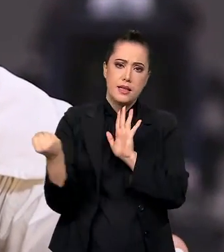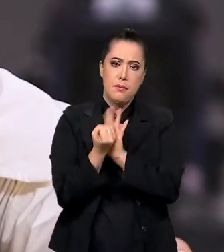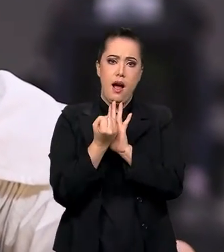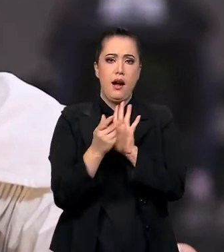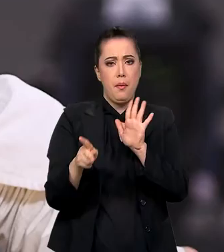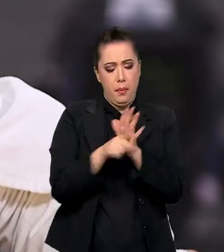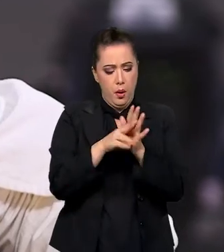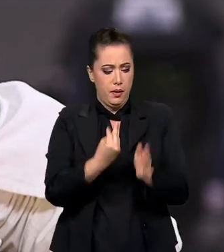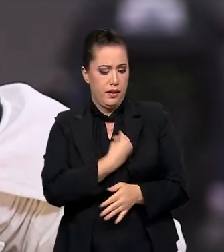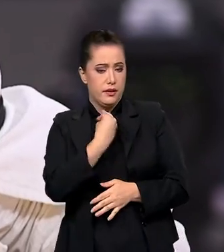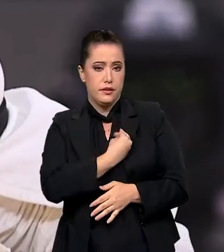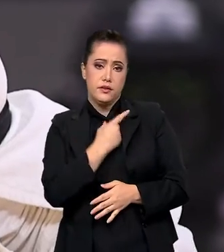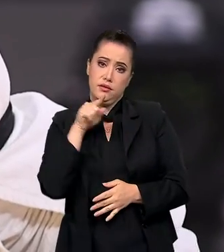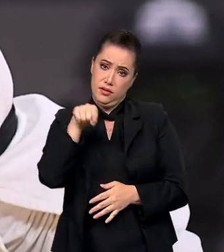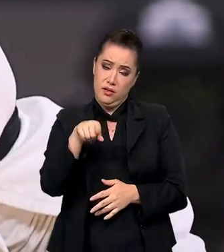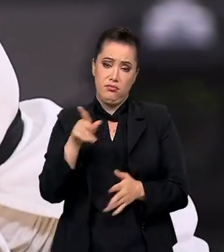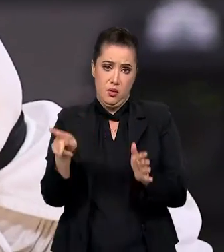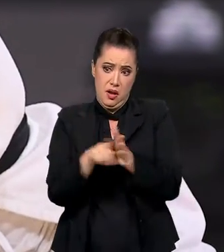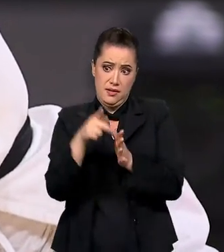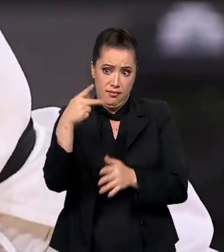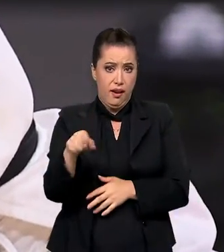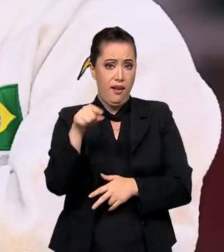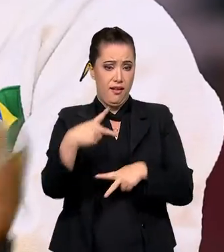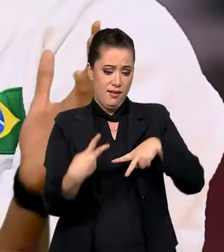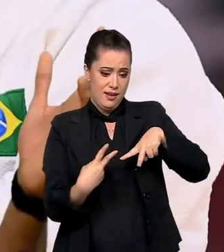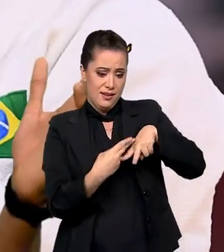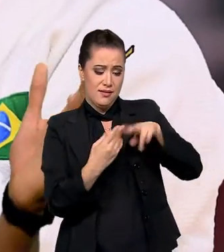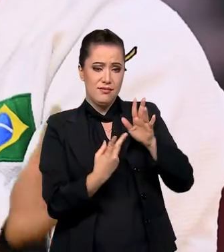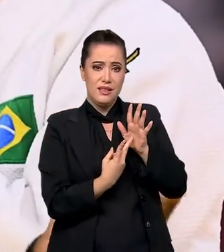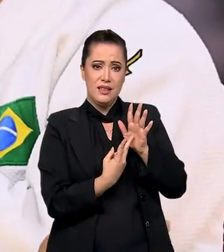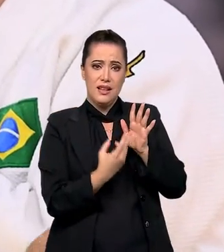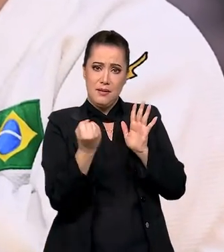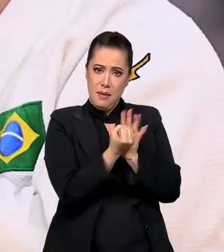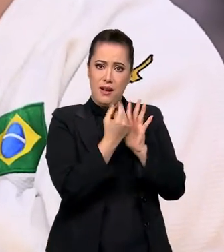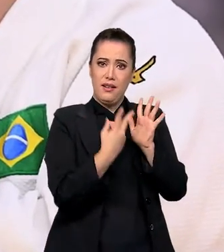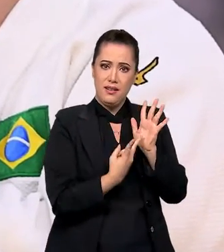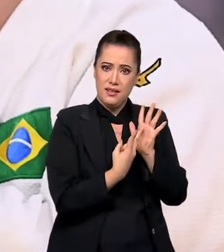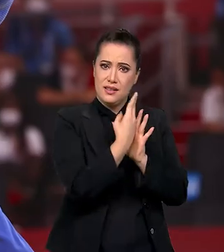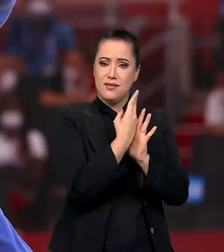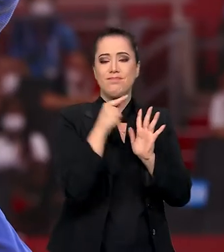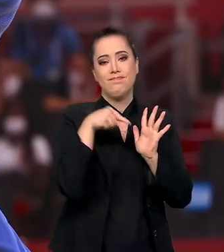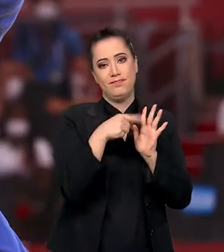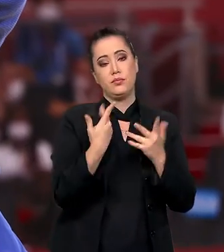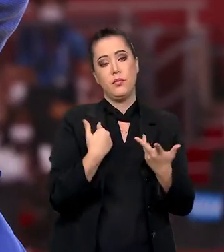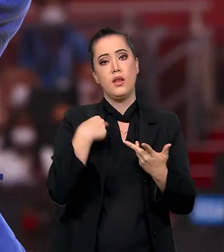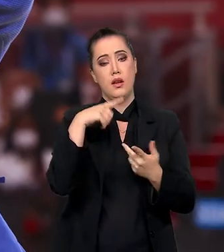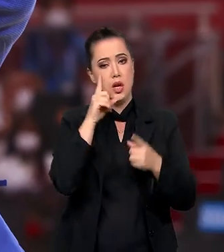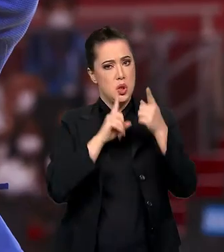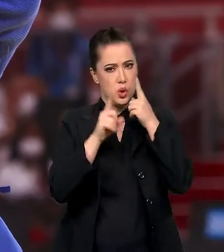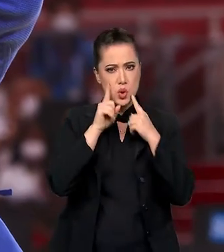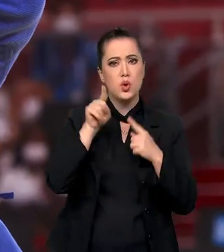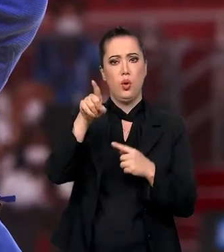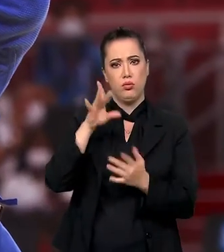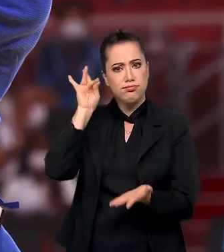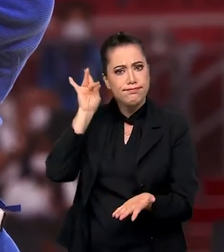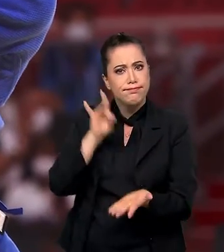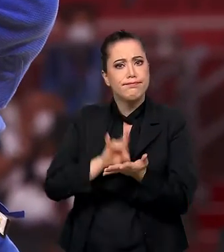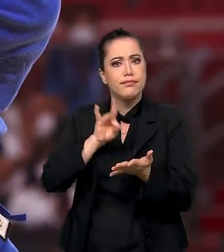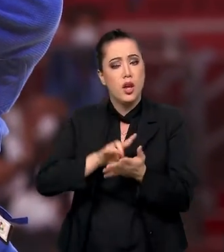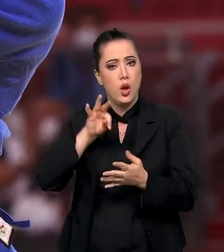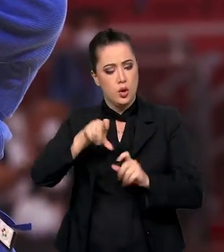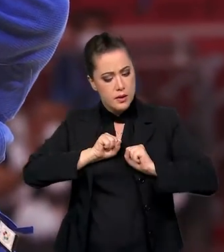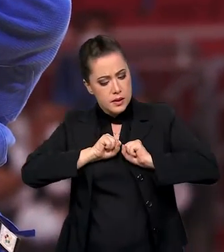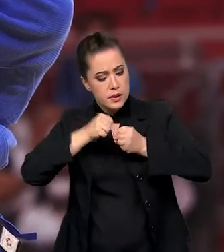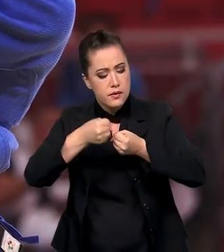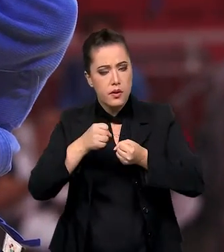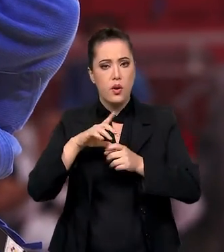pelo tempo. No caso da Mayra, as cicatrizes. Esse choro aqui não foi à toa, não. Enfim, toda essa garra da Mayra